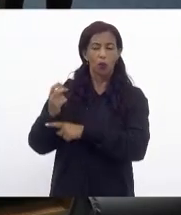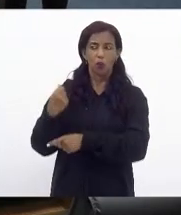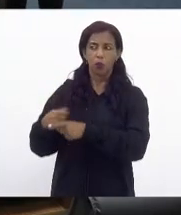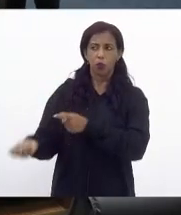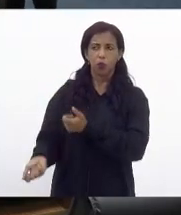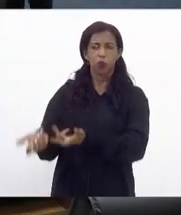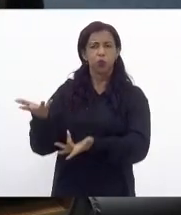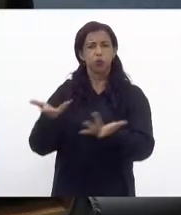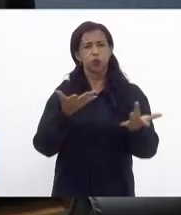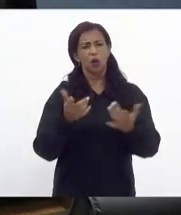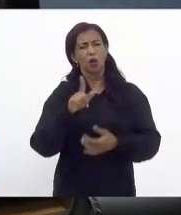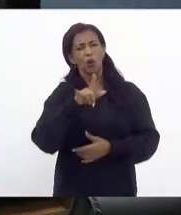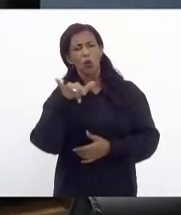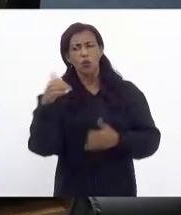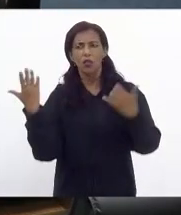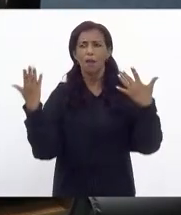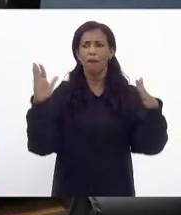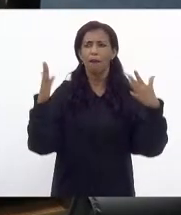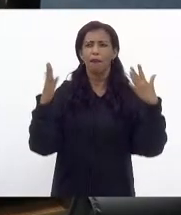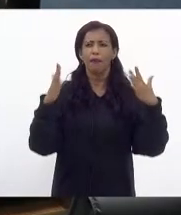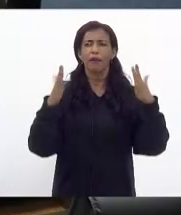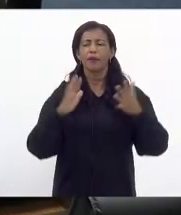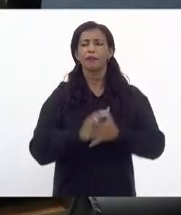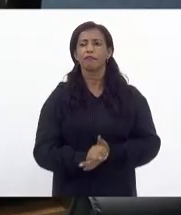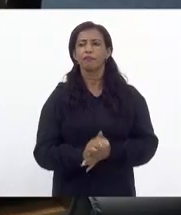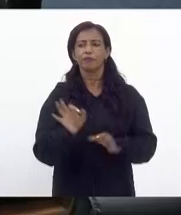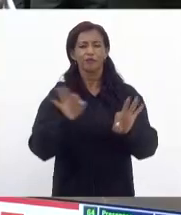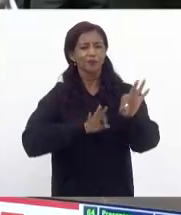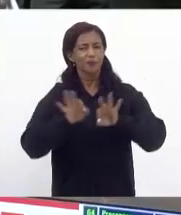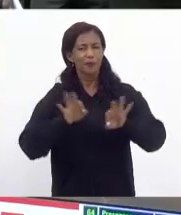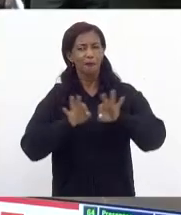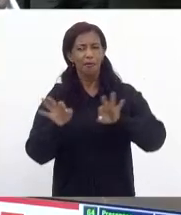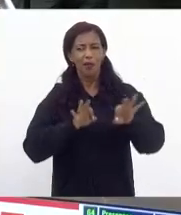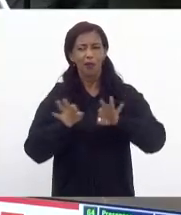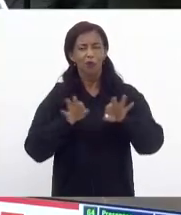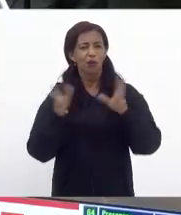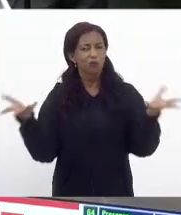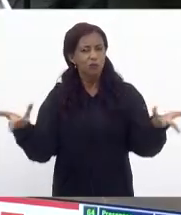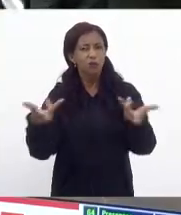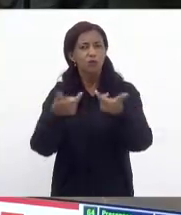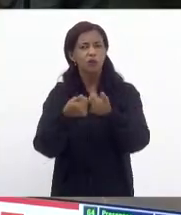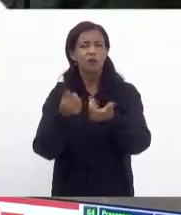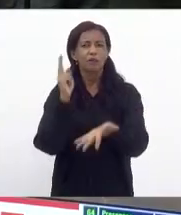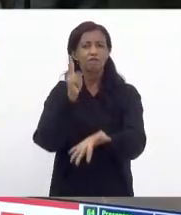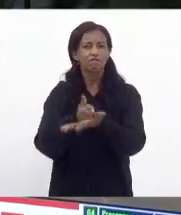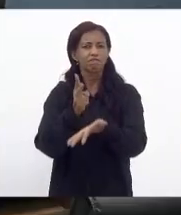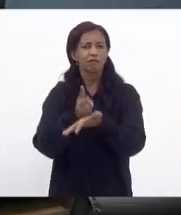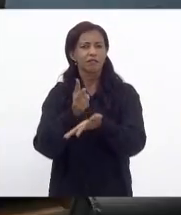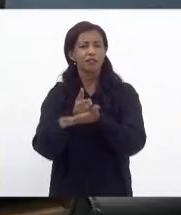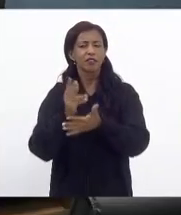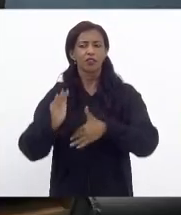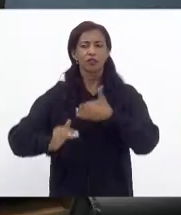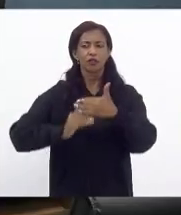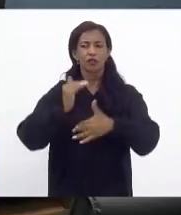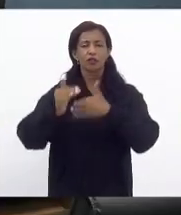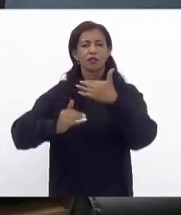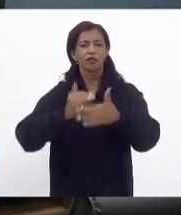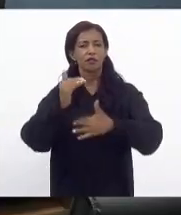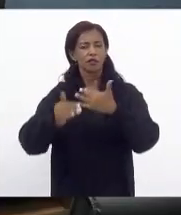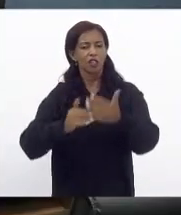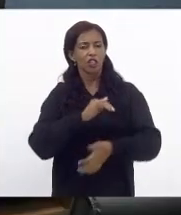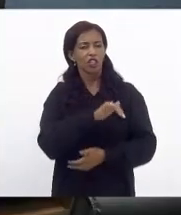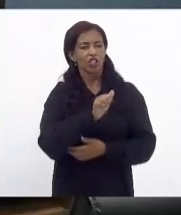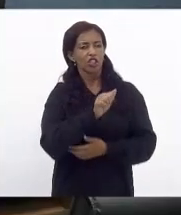Lucinha você está de parabéns o projeto é meritório mesmo a gente chegou a desenvolver os jardineiros